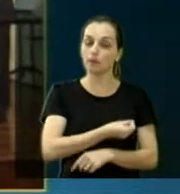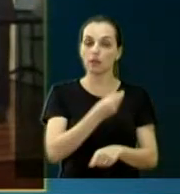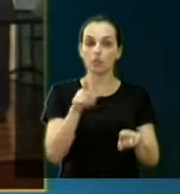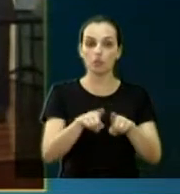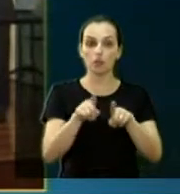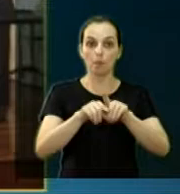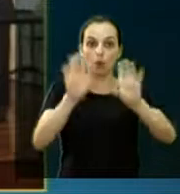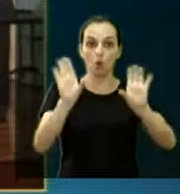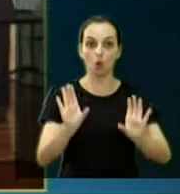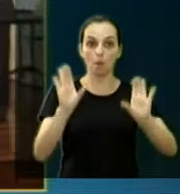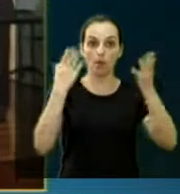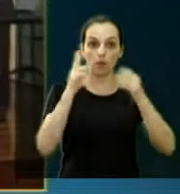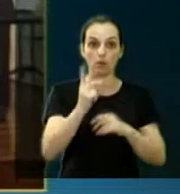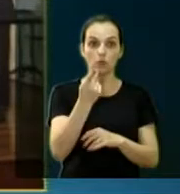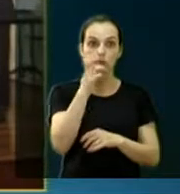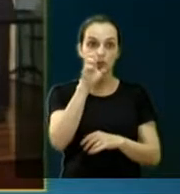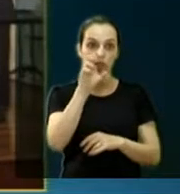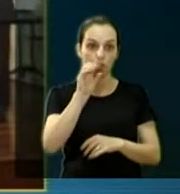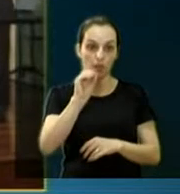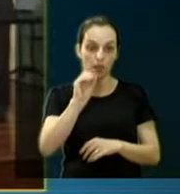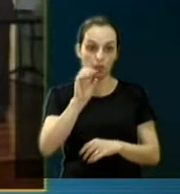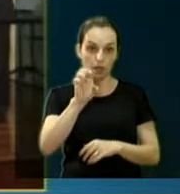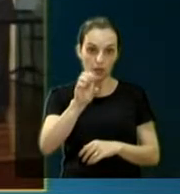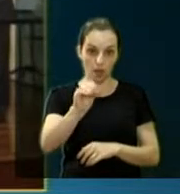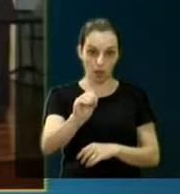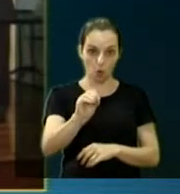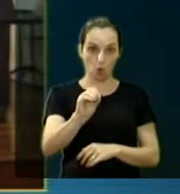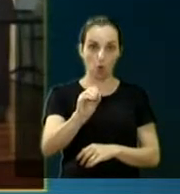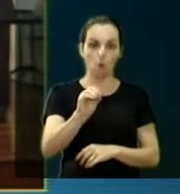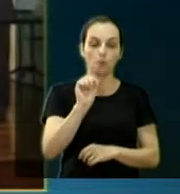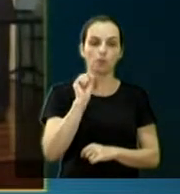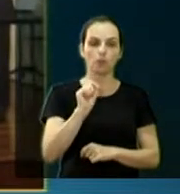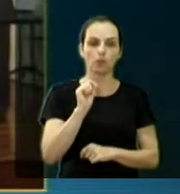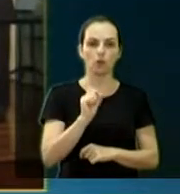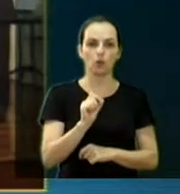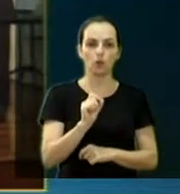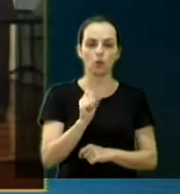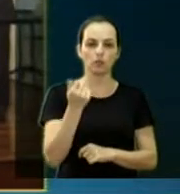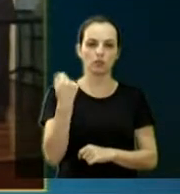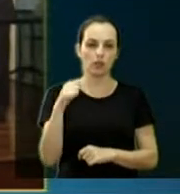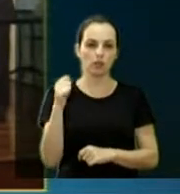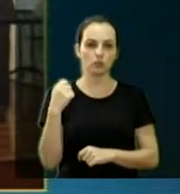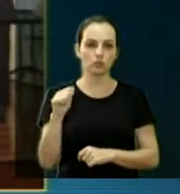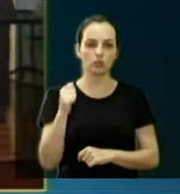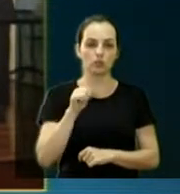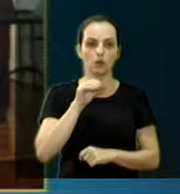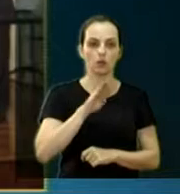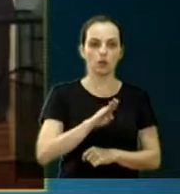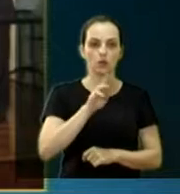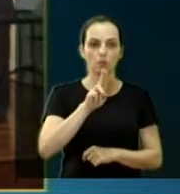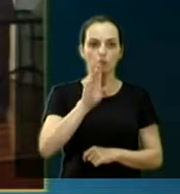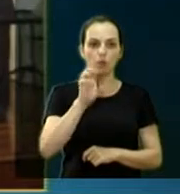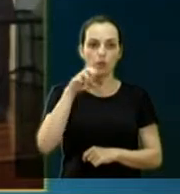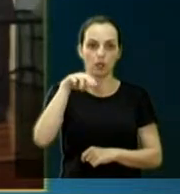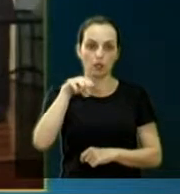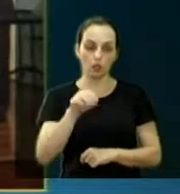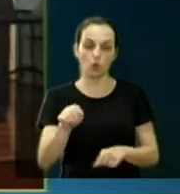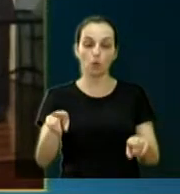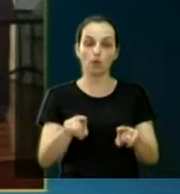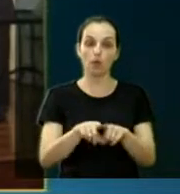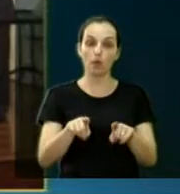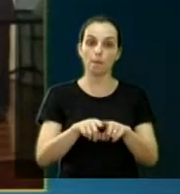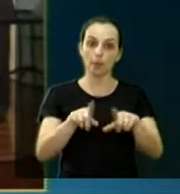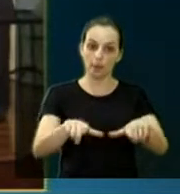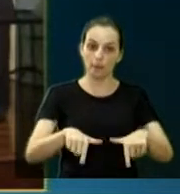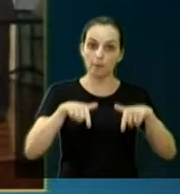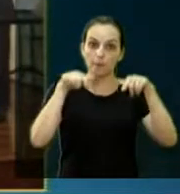do Theo Bratifich, da associação lá de Bueno, para a dona Aparecida Guiar, que foi